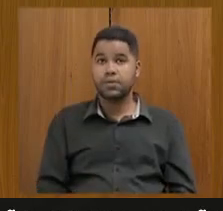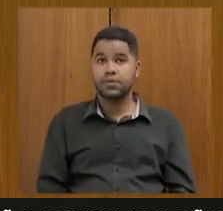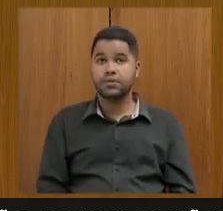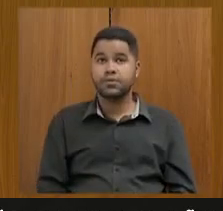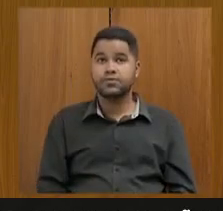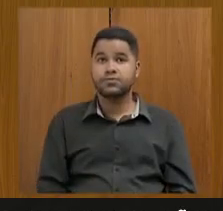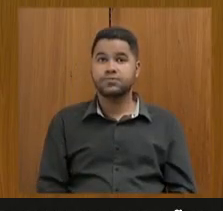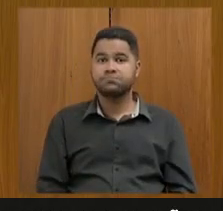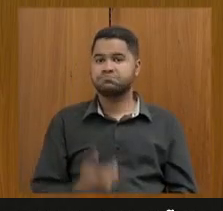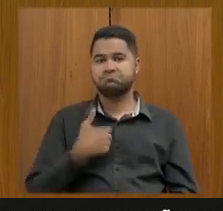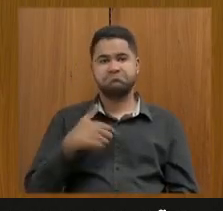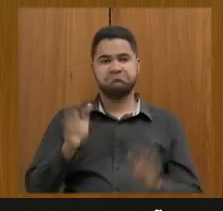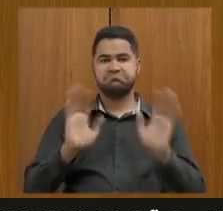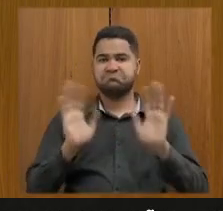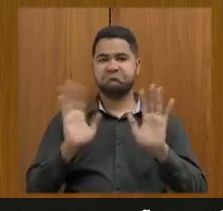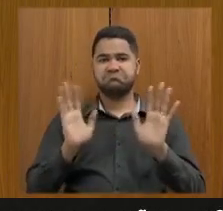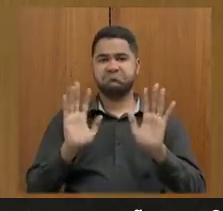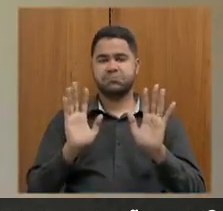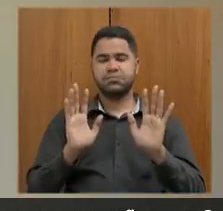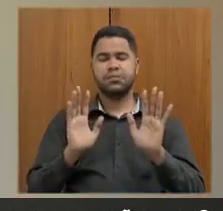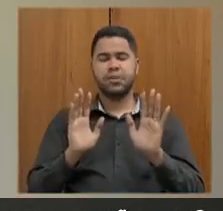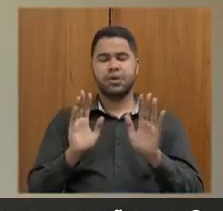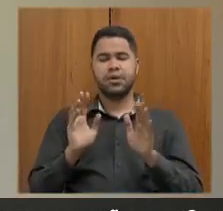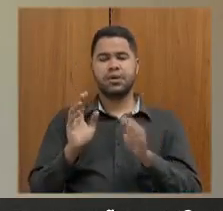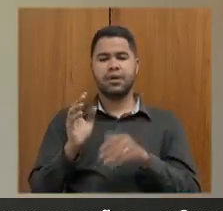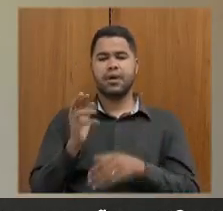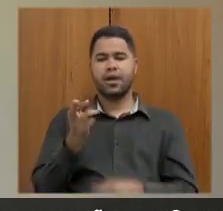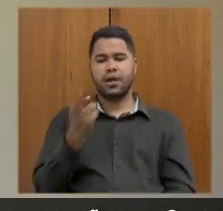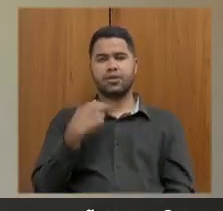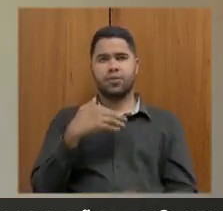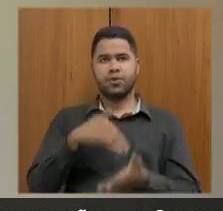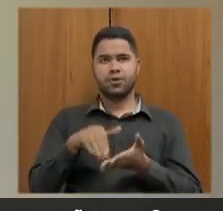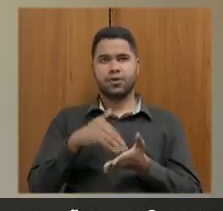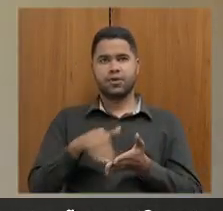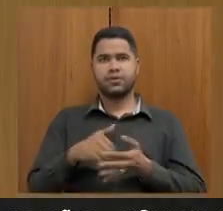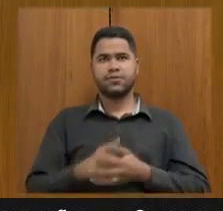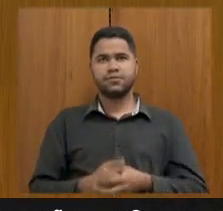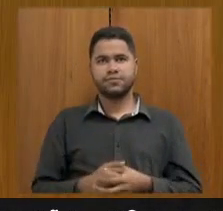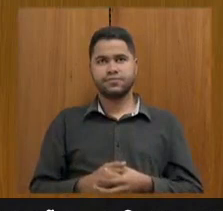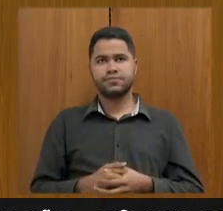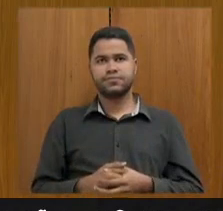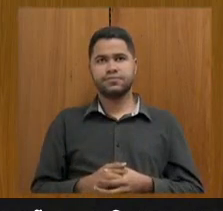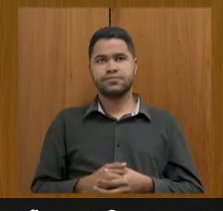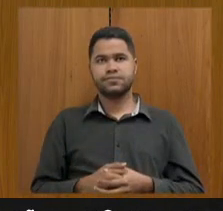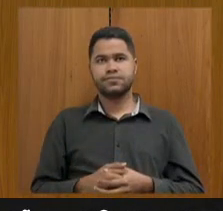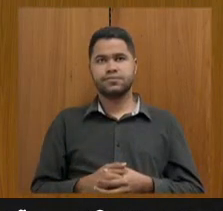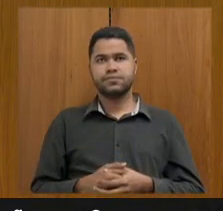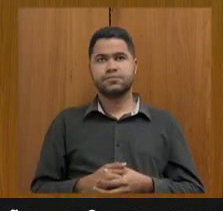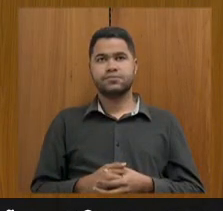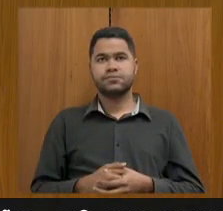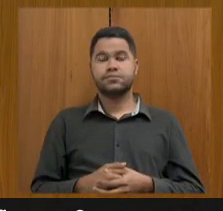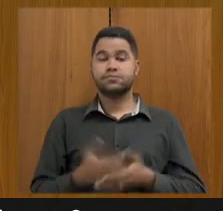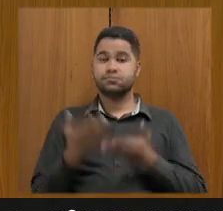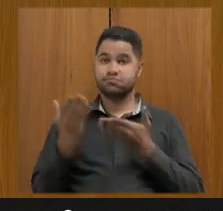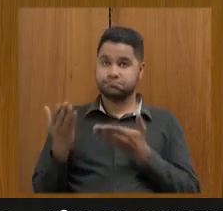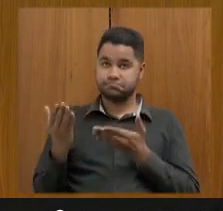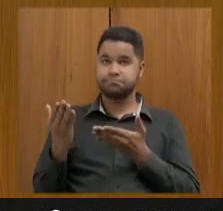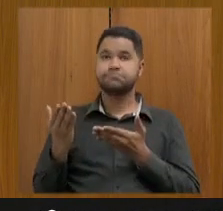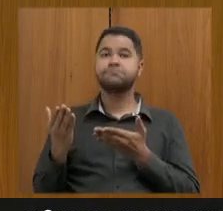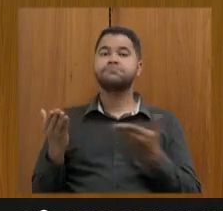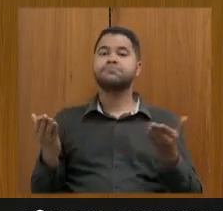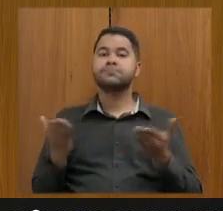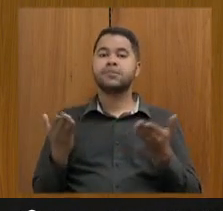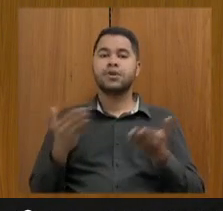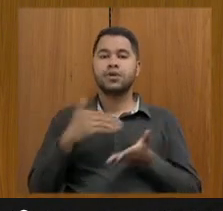ainda não presidenta farei após a intervenção da resposta do secretário ok passo as considerações para que passe a palavra